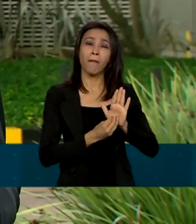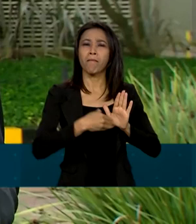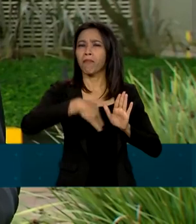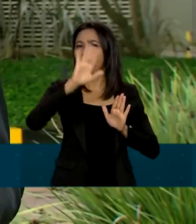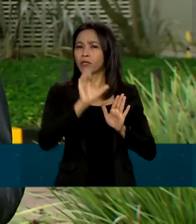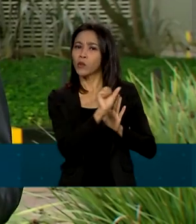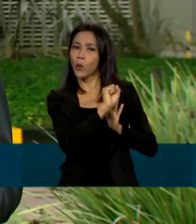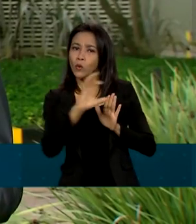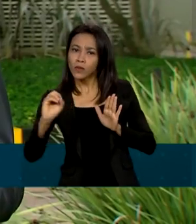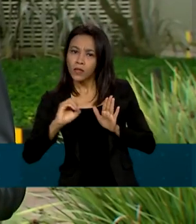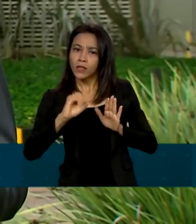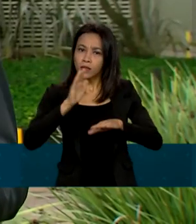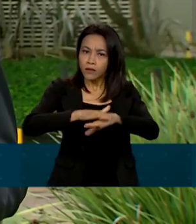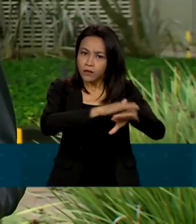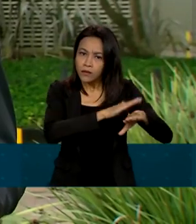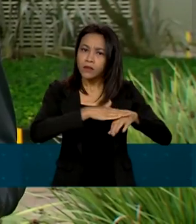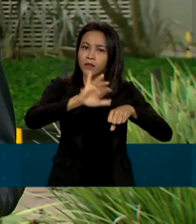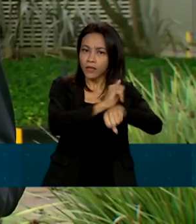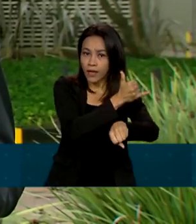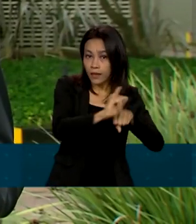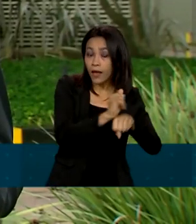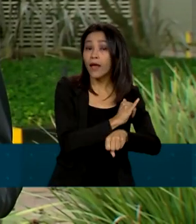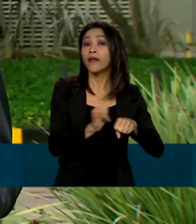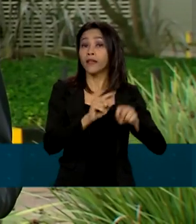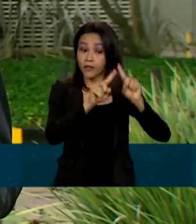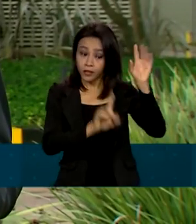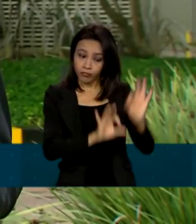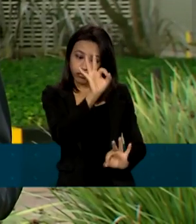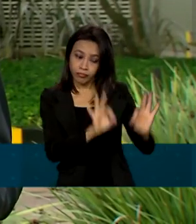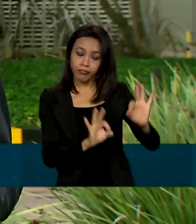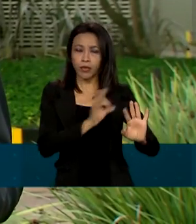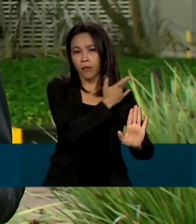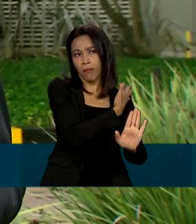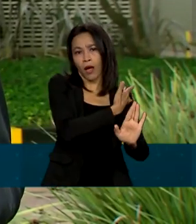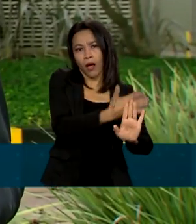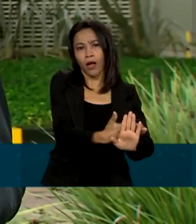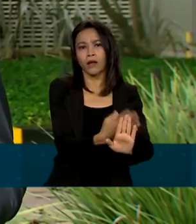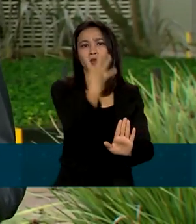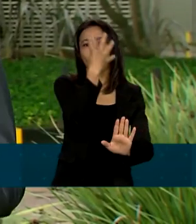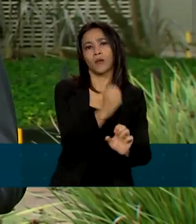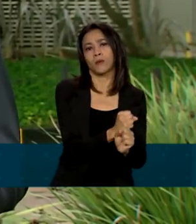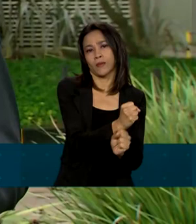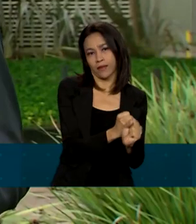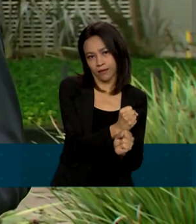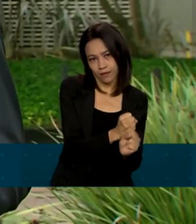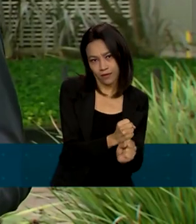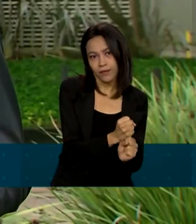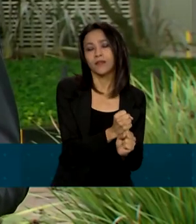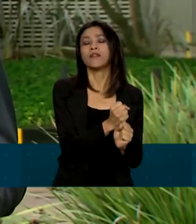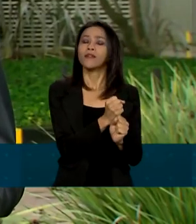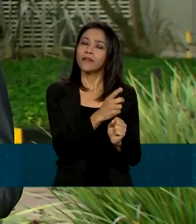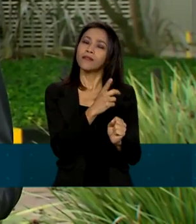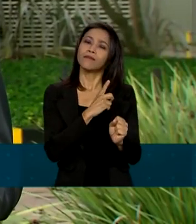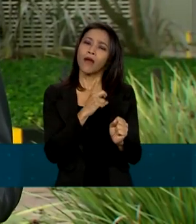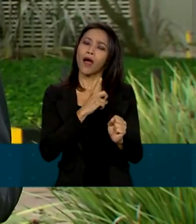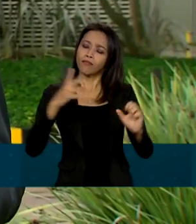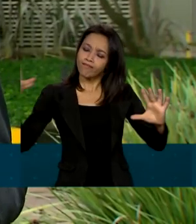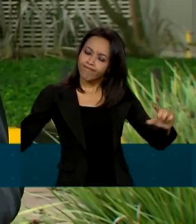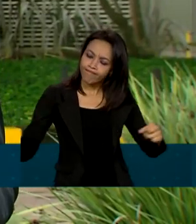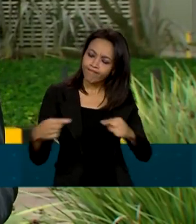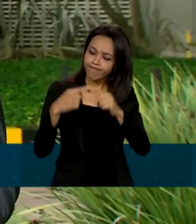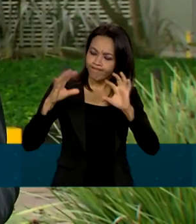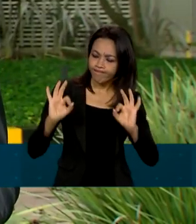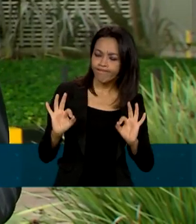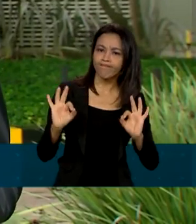governamentais feitas no Brasil nos últimos quatro anos. e que estão, quatro anos, que estão alinhadas com os objetivos de